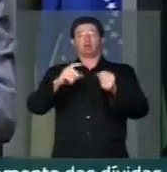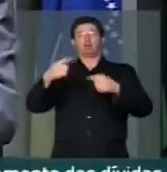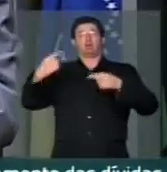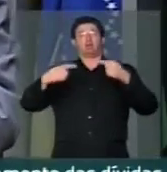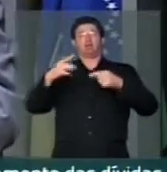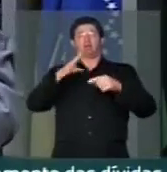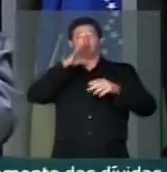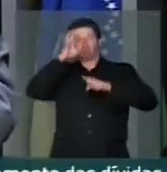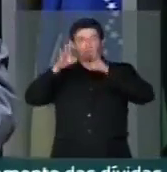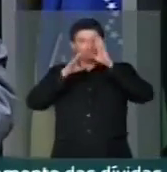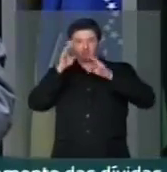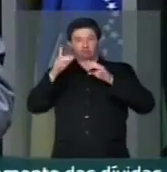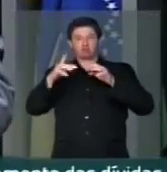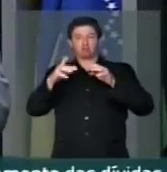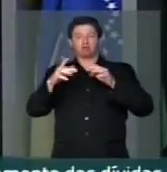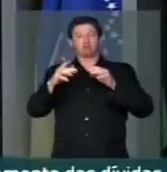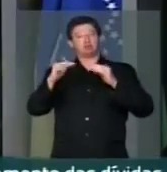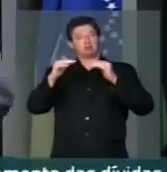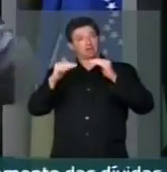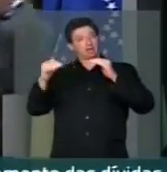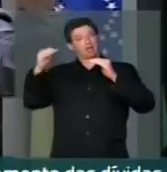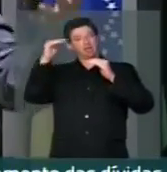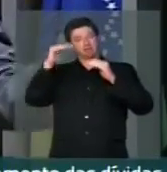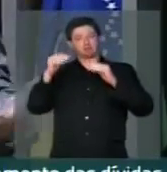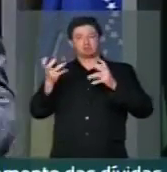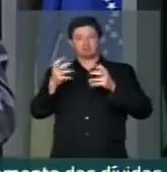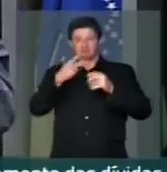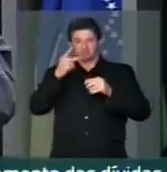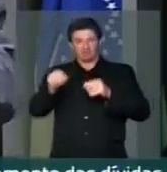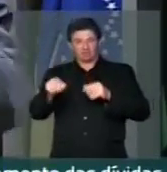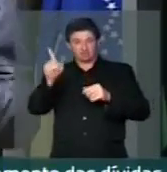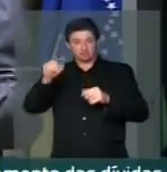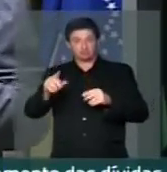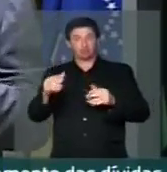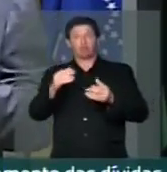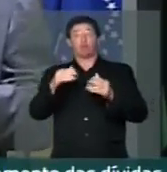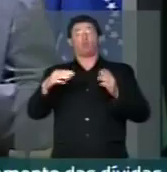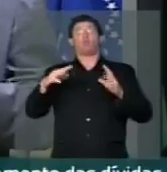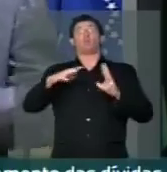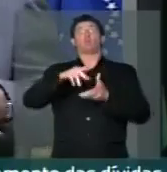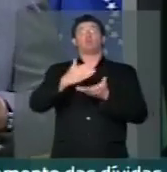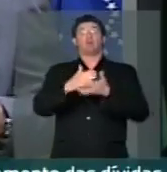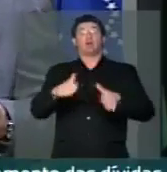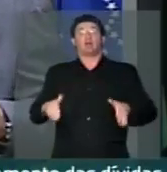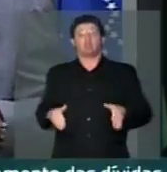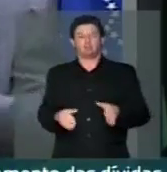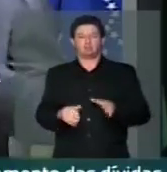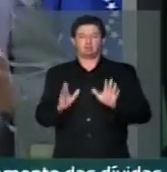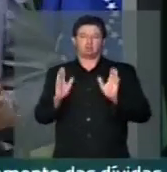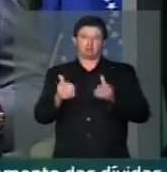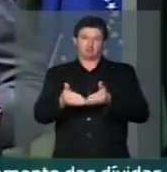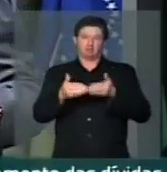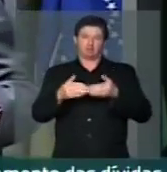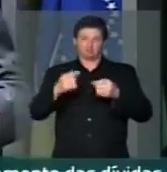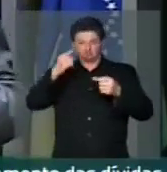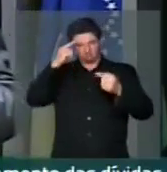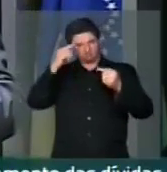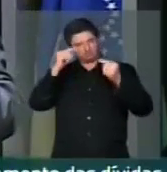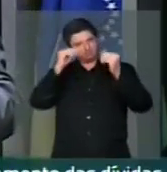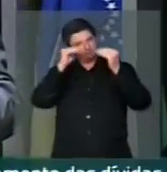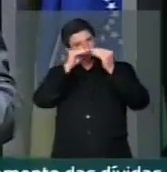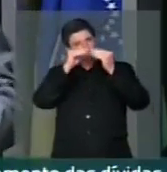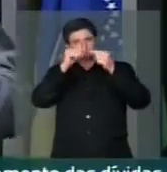são acima da curva e querer transformar isso em fim do mundo é, no mínimo, um contracepto.